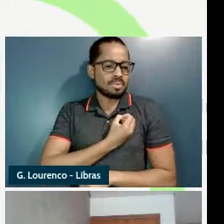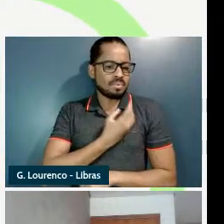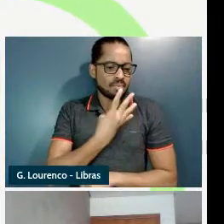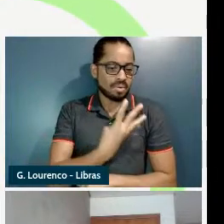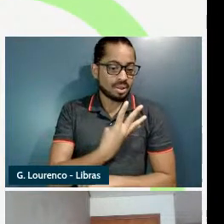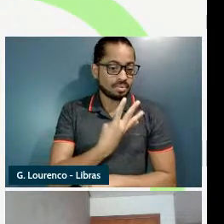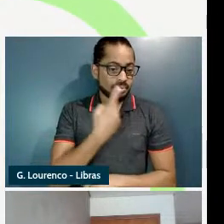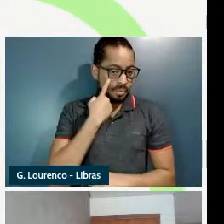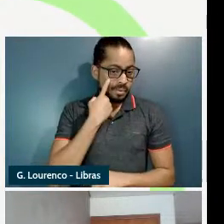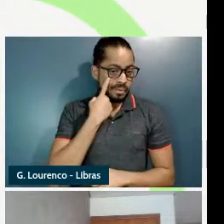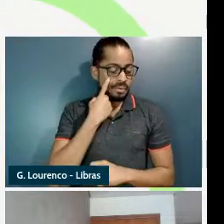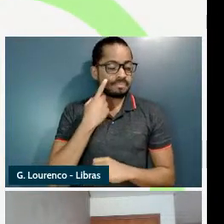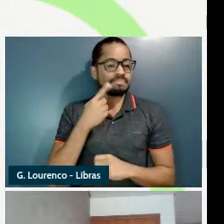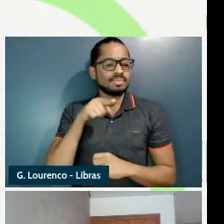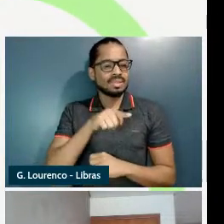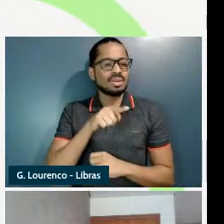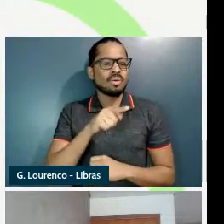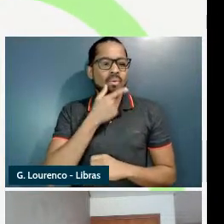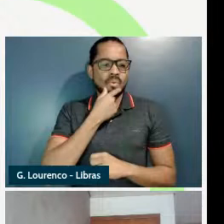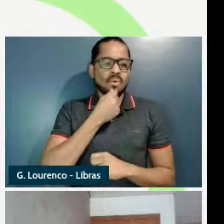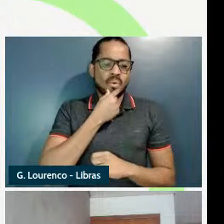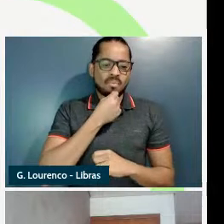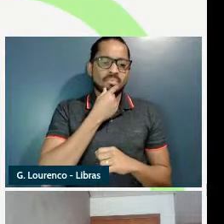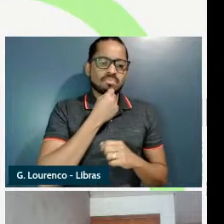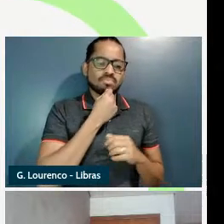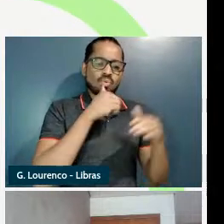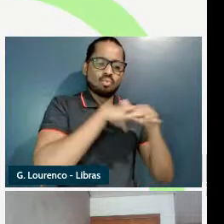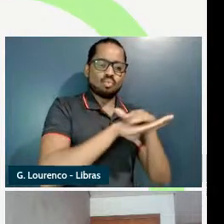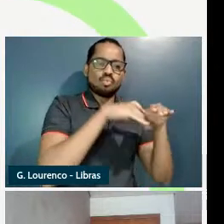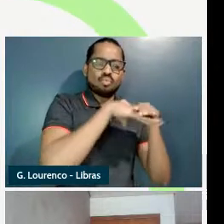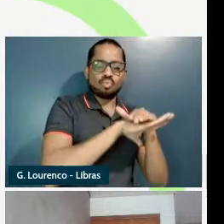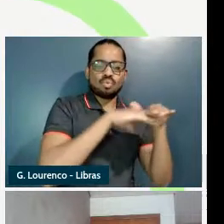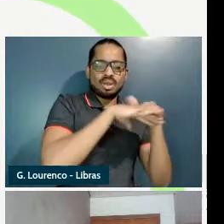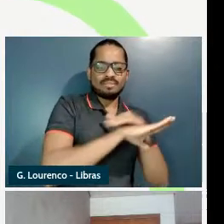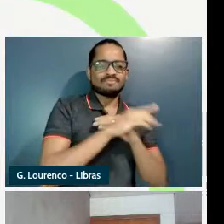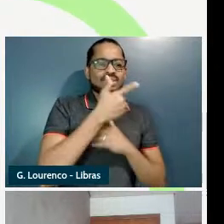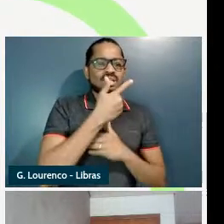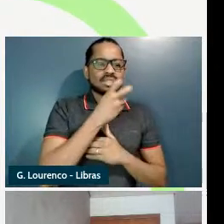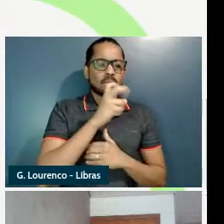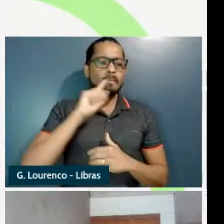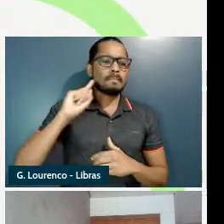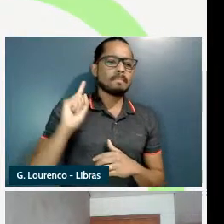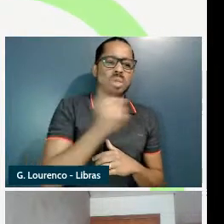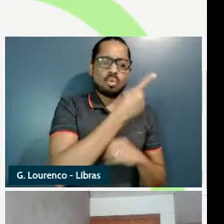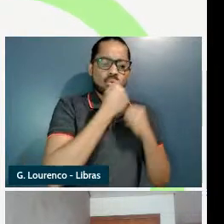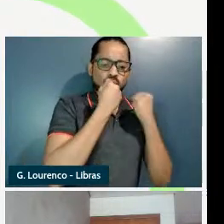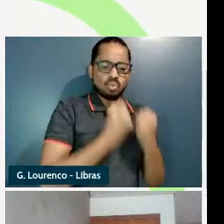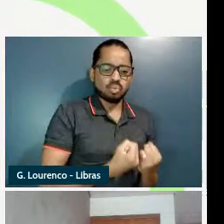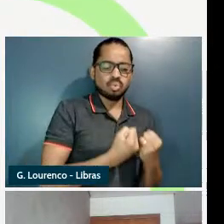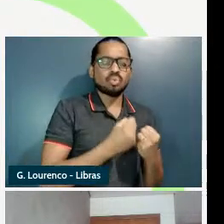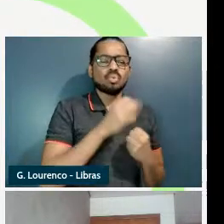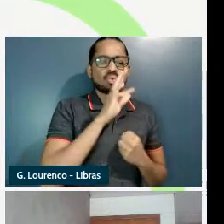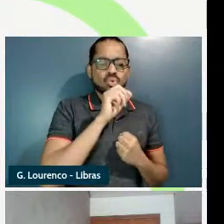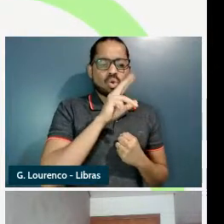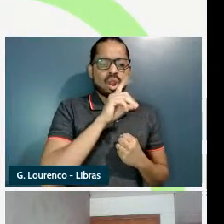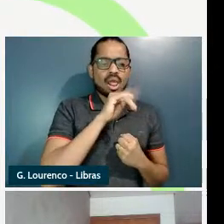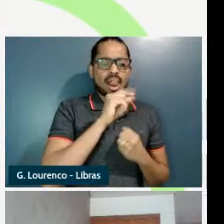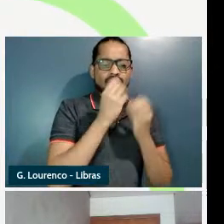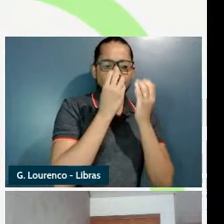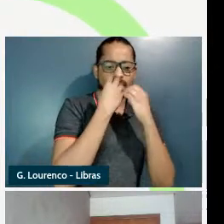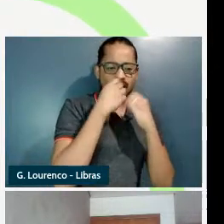25 mil toneladas de milho no depósito o depósito armazenou 25 mil toneladas de milho bom nos trabalhos em